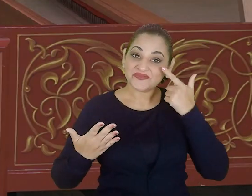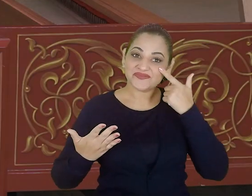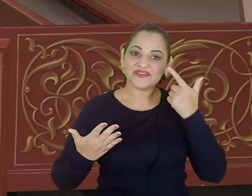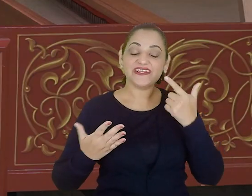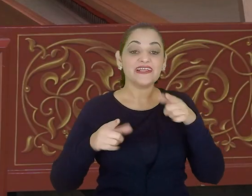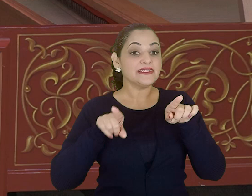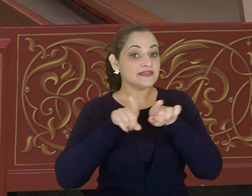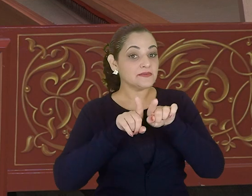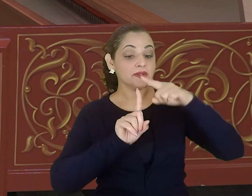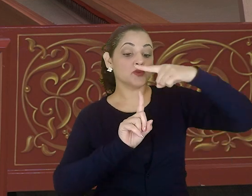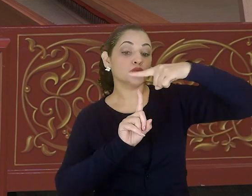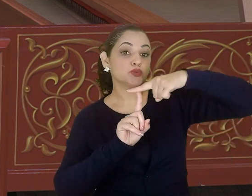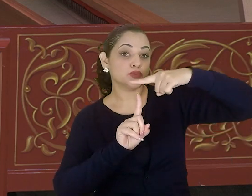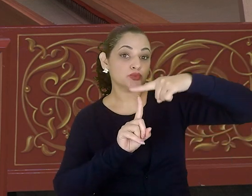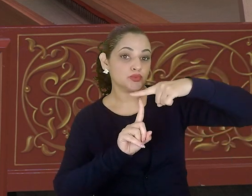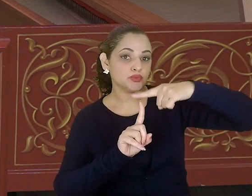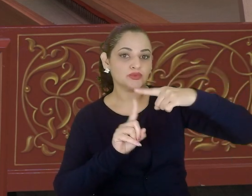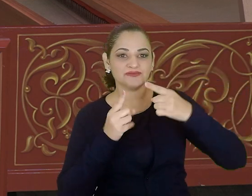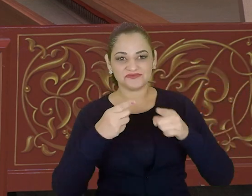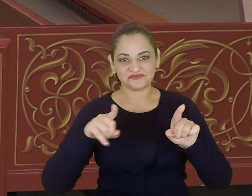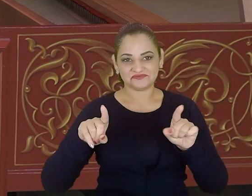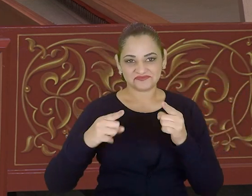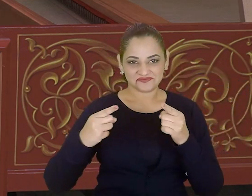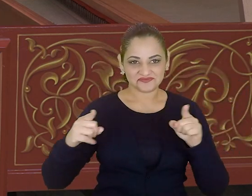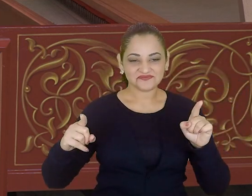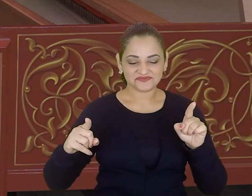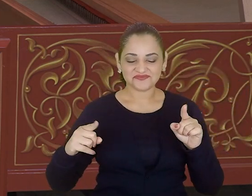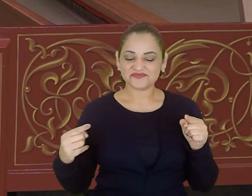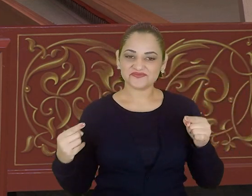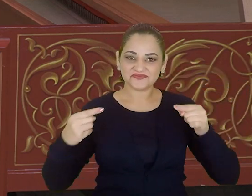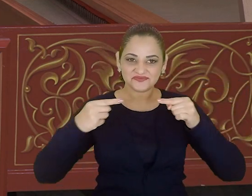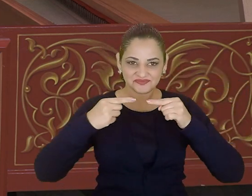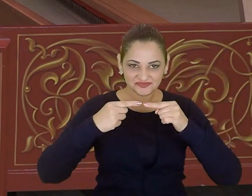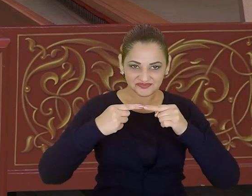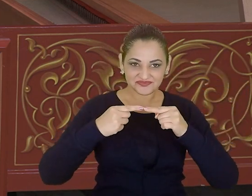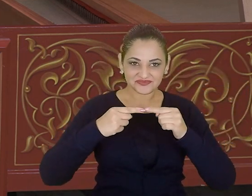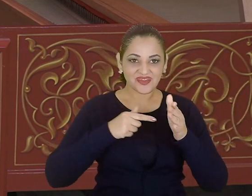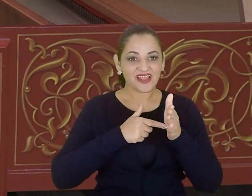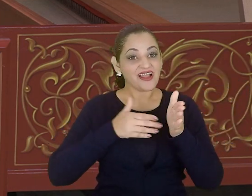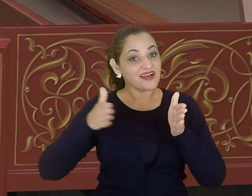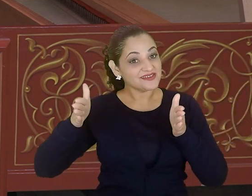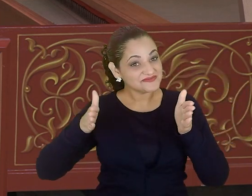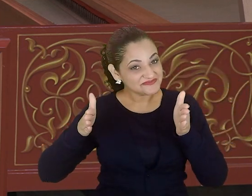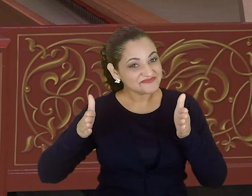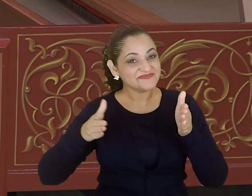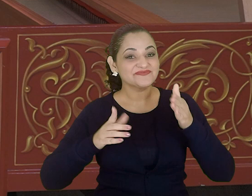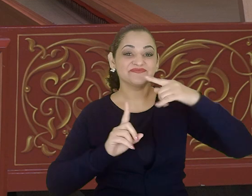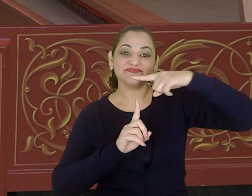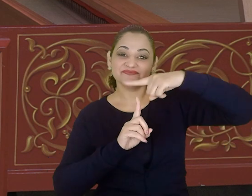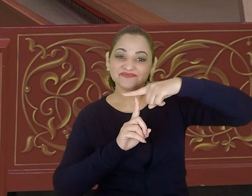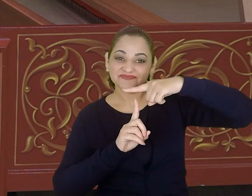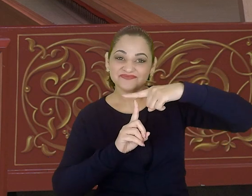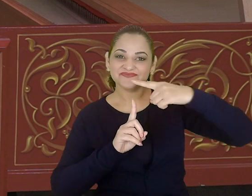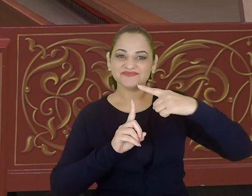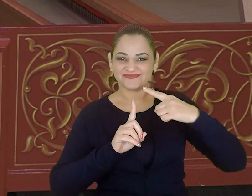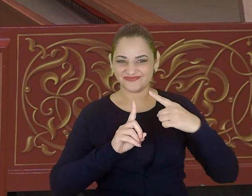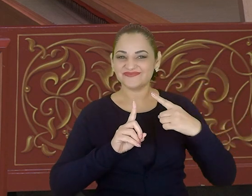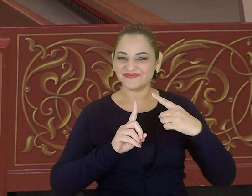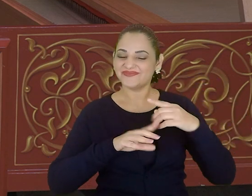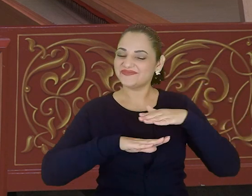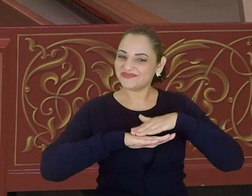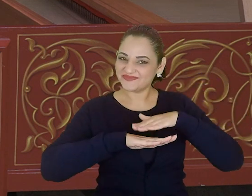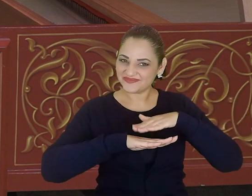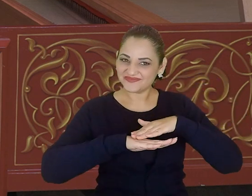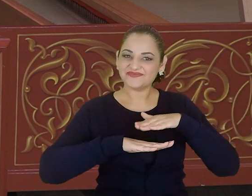estilo da música. Então, de acordo com a época, de acordo com o estilo, a gente também